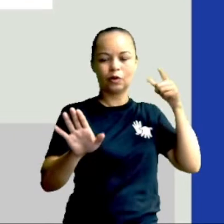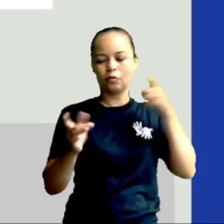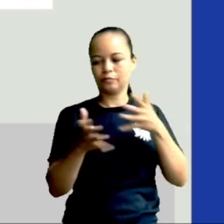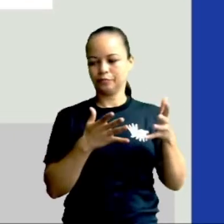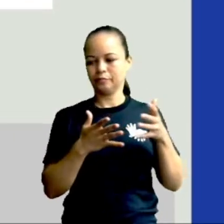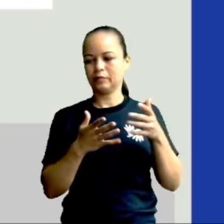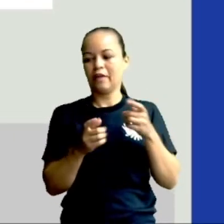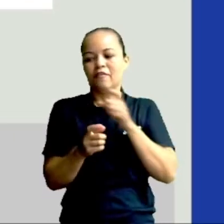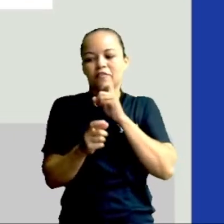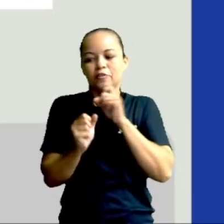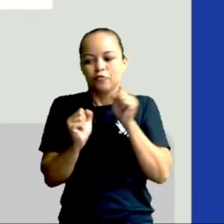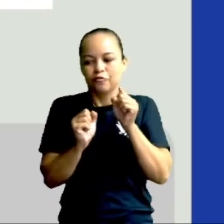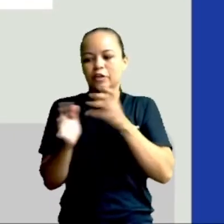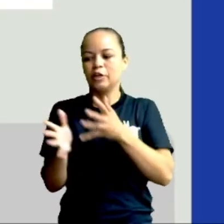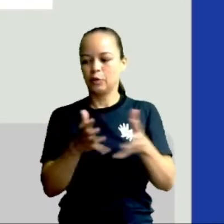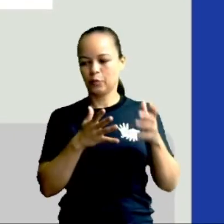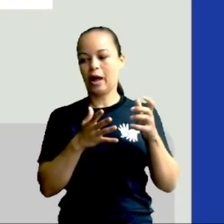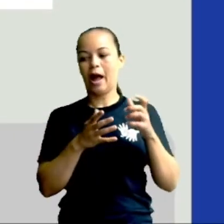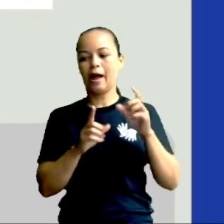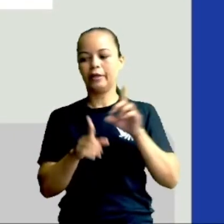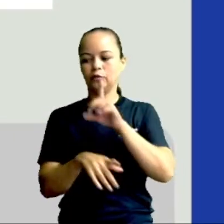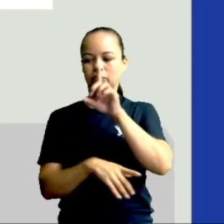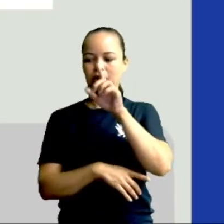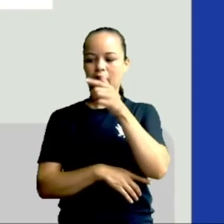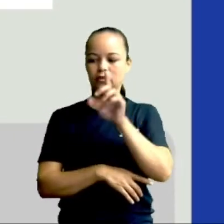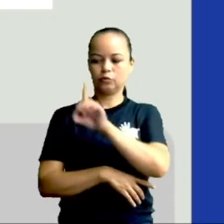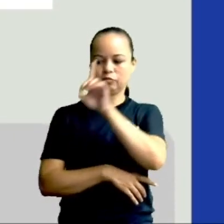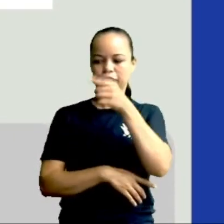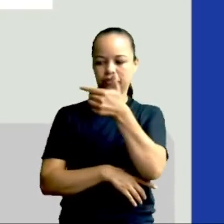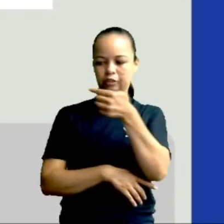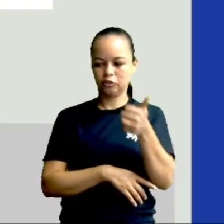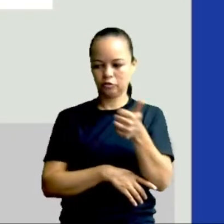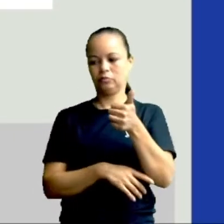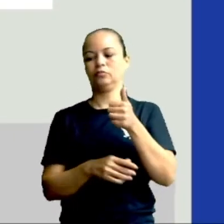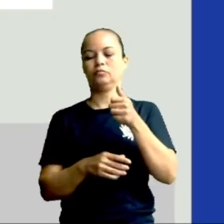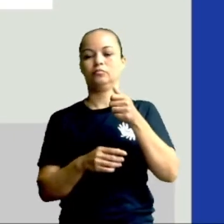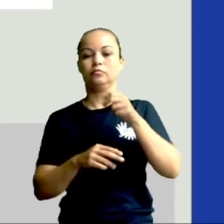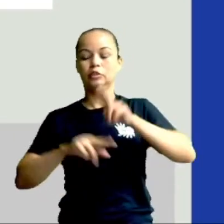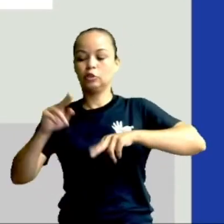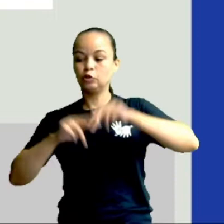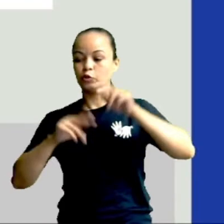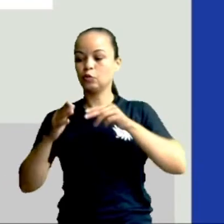21 de junho ao dia 23 de setembro acontece o inverno.